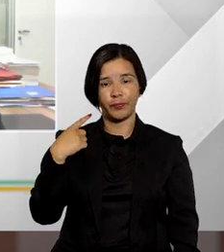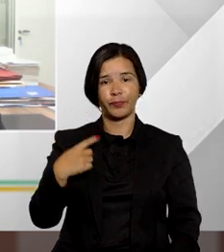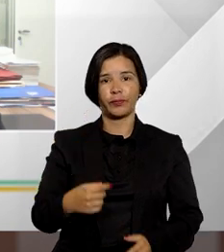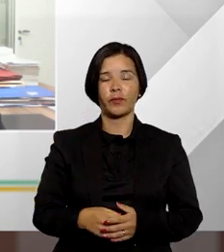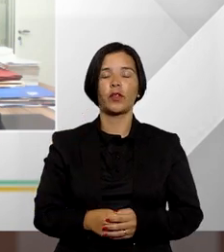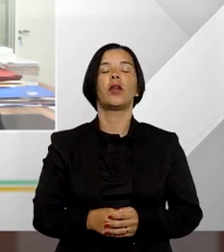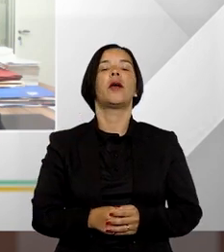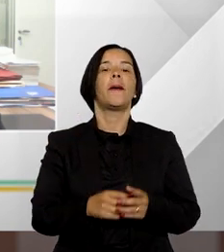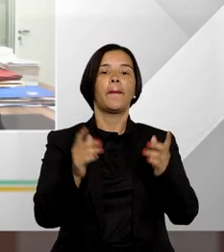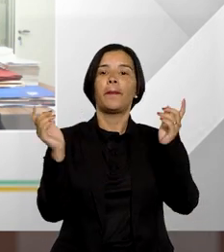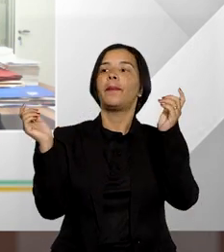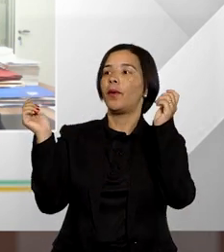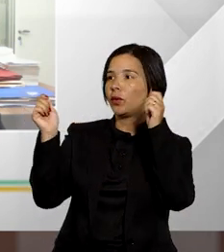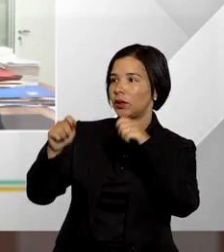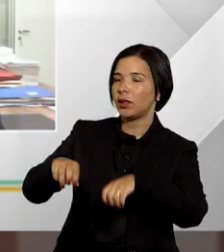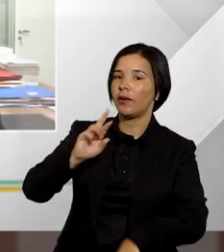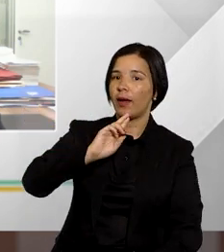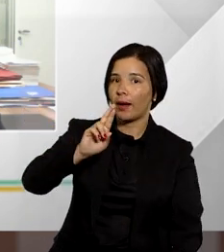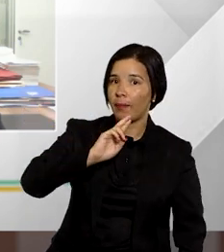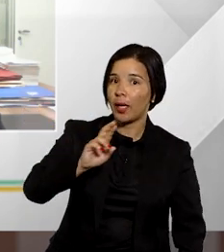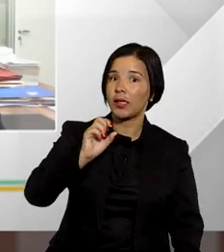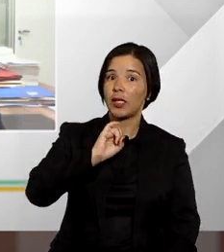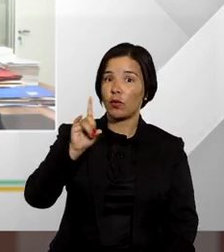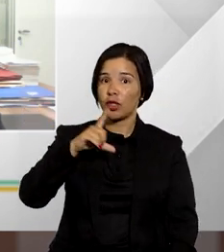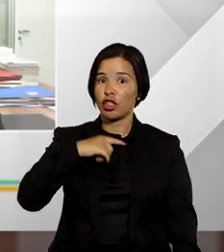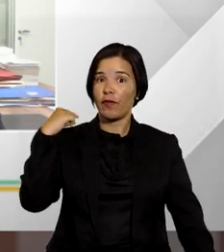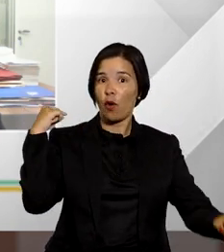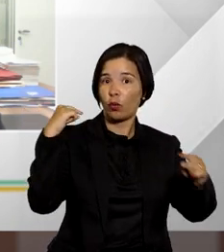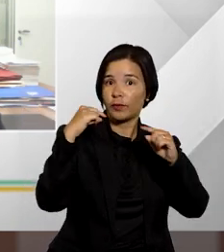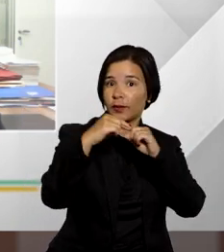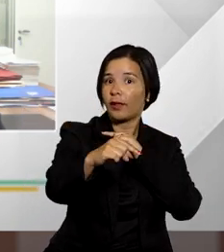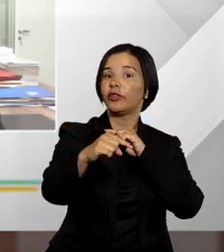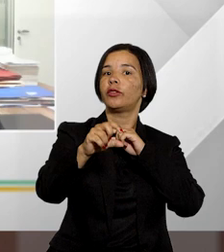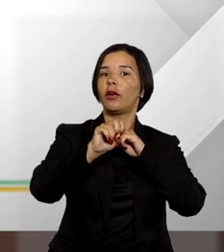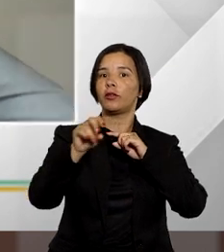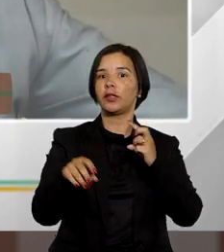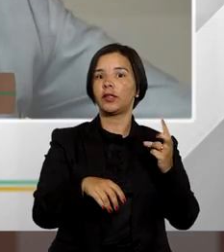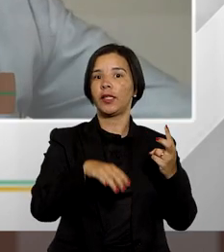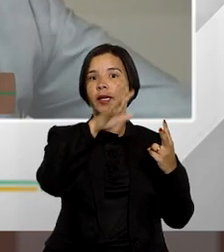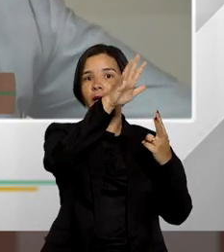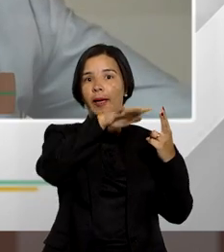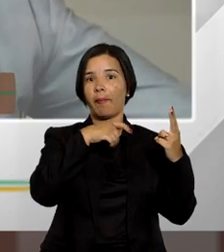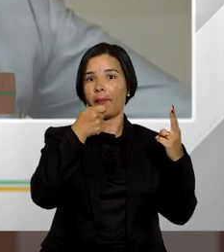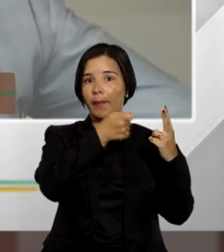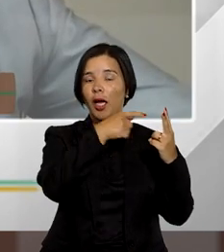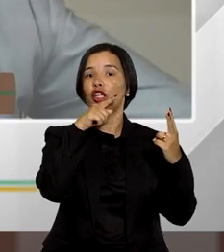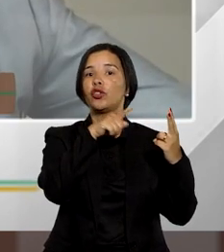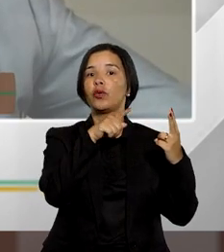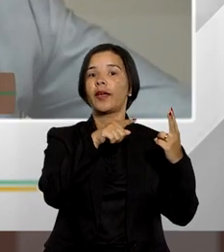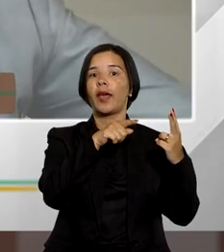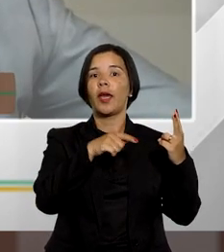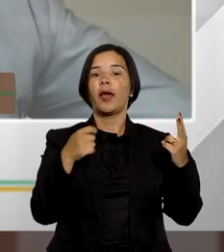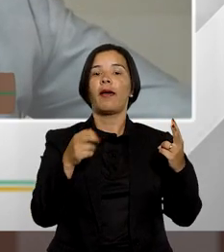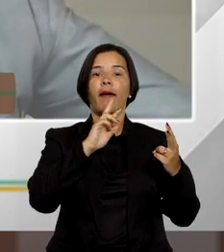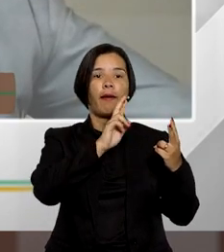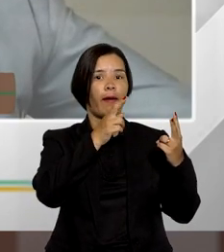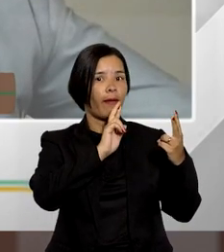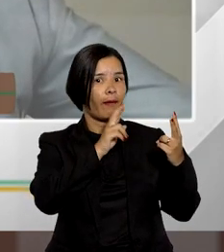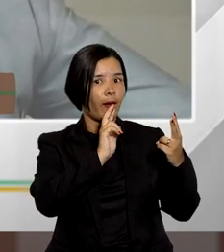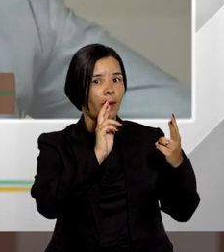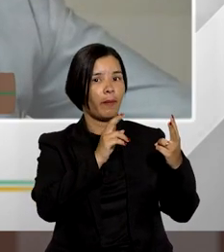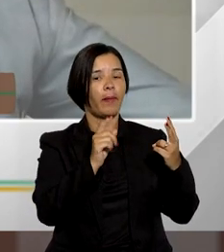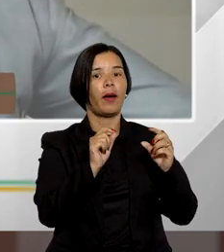é possível quando na reclamação houver o contraditório ou seja quando a outra parte for citada e contestar